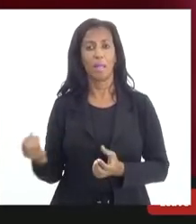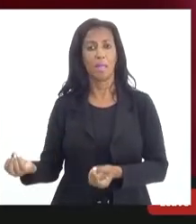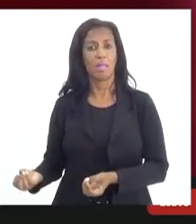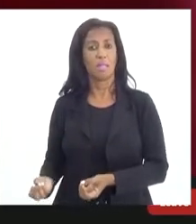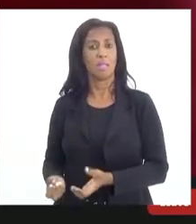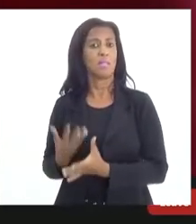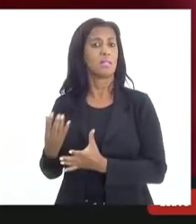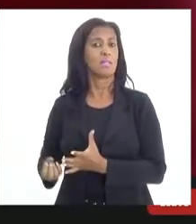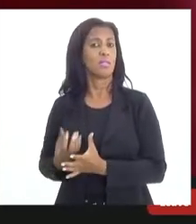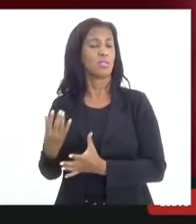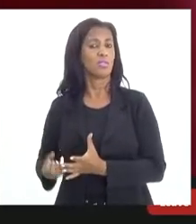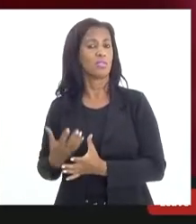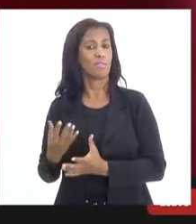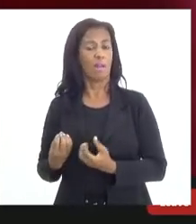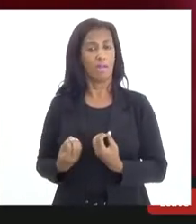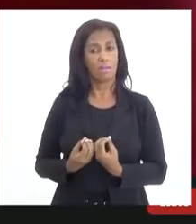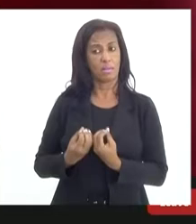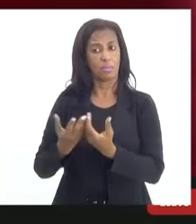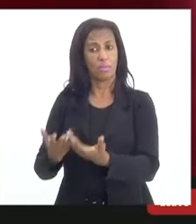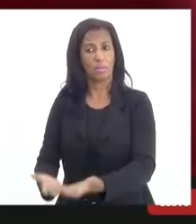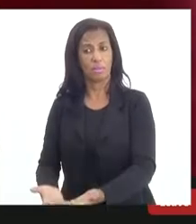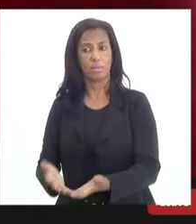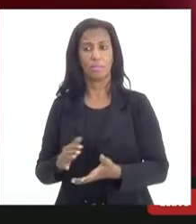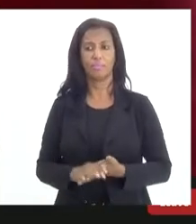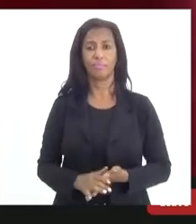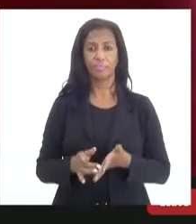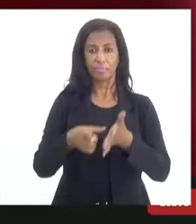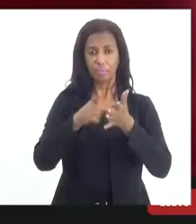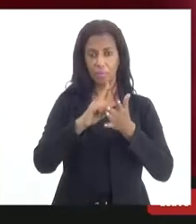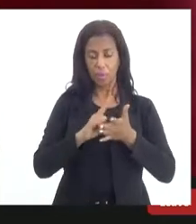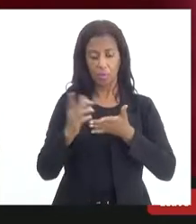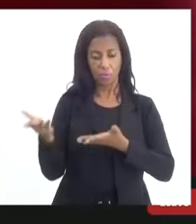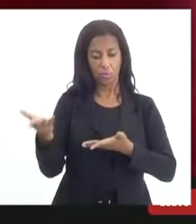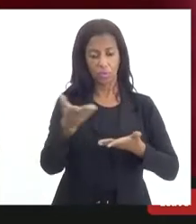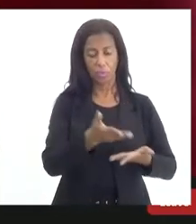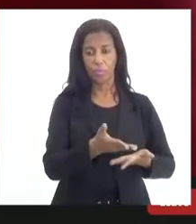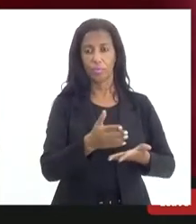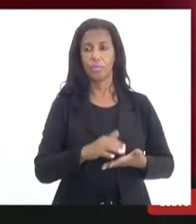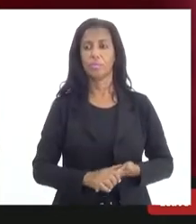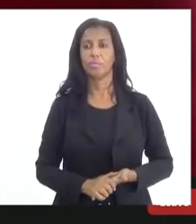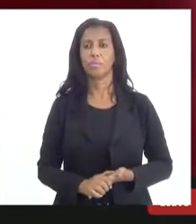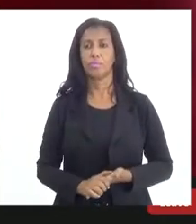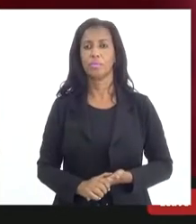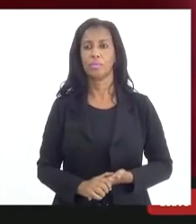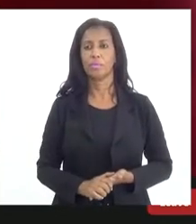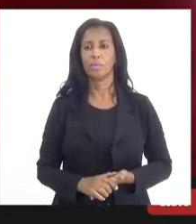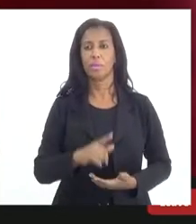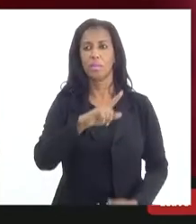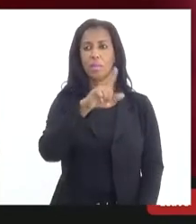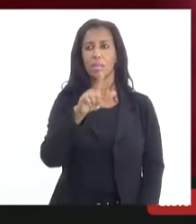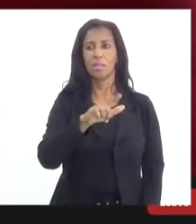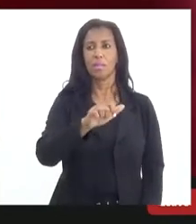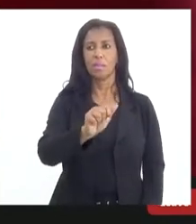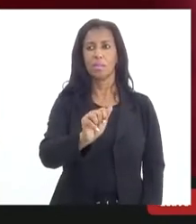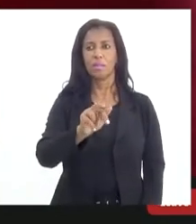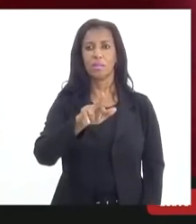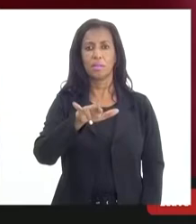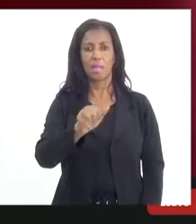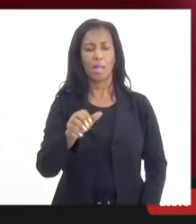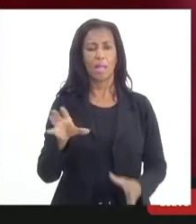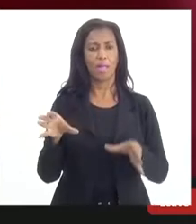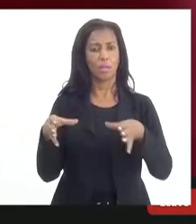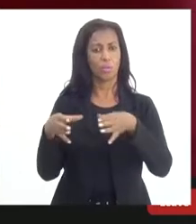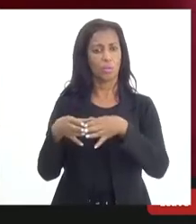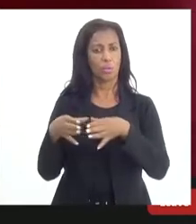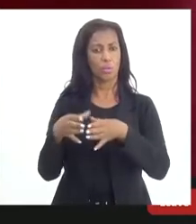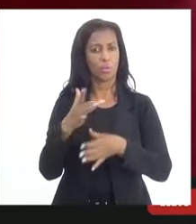incentivar essa doação. Então, antes de passar para a senhora, vou passar para a dona Zaira Costa, que é do Conselho